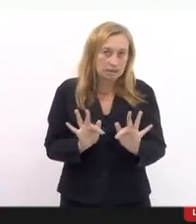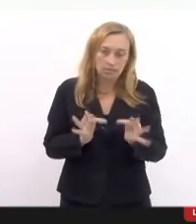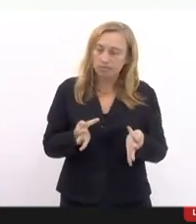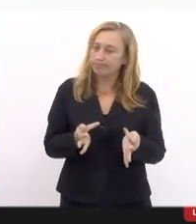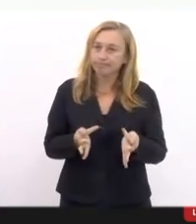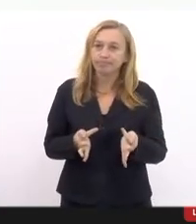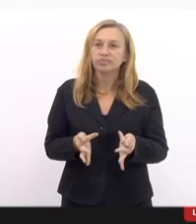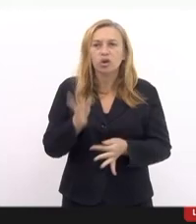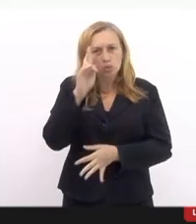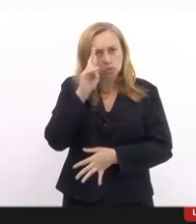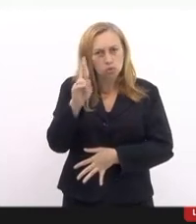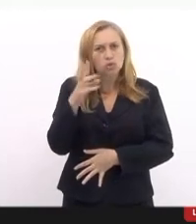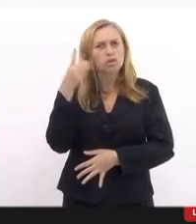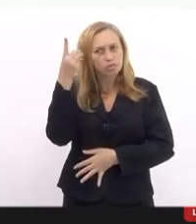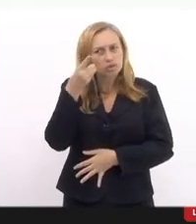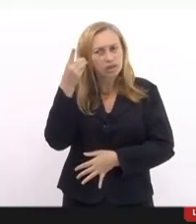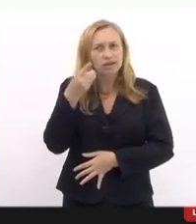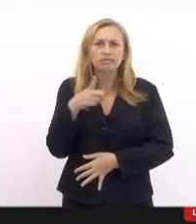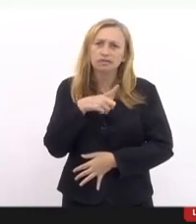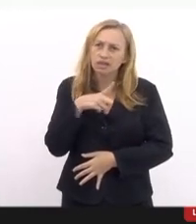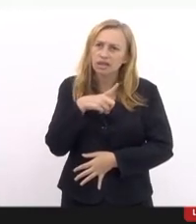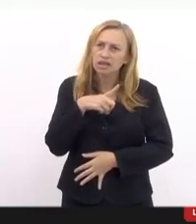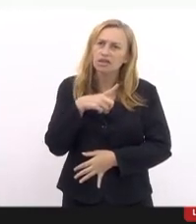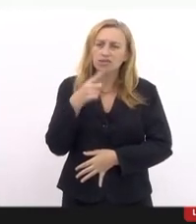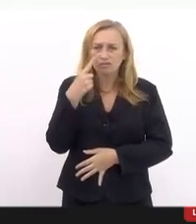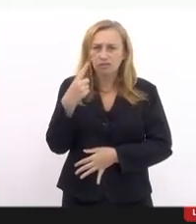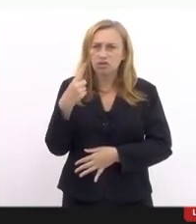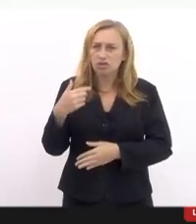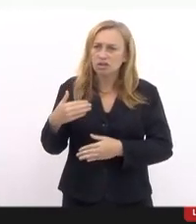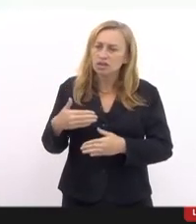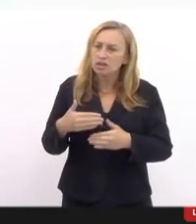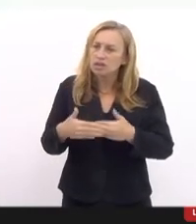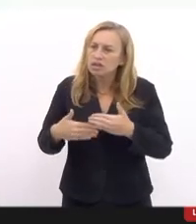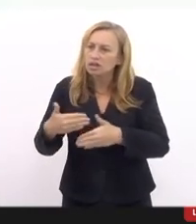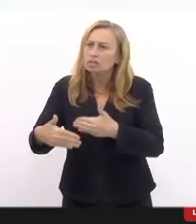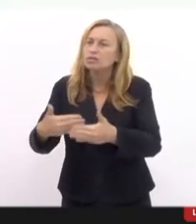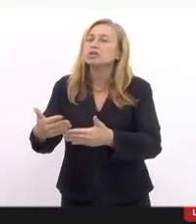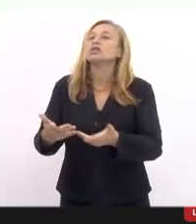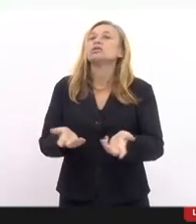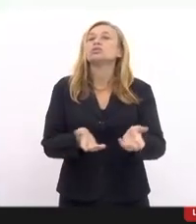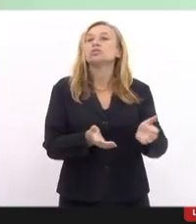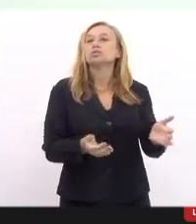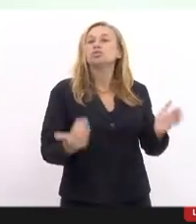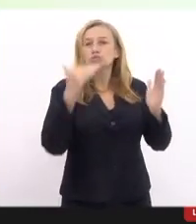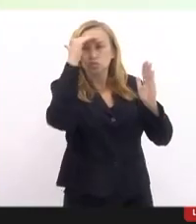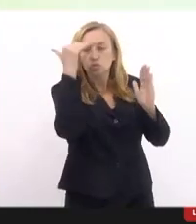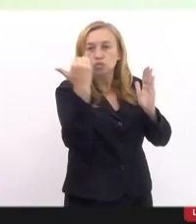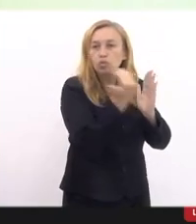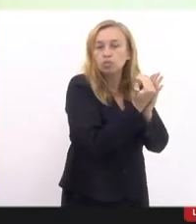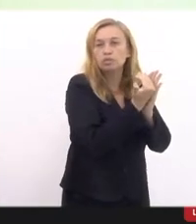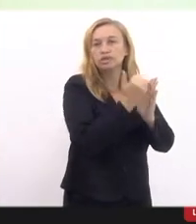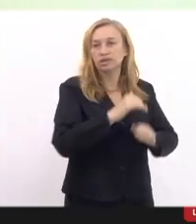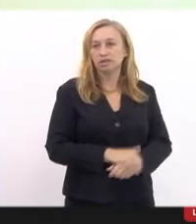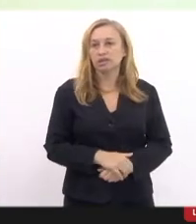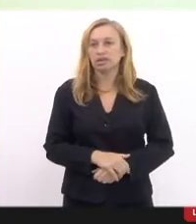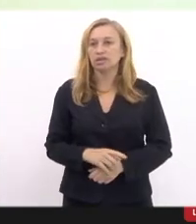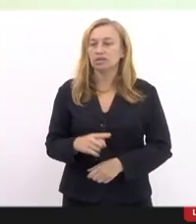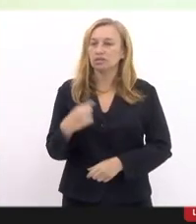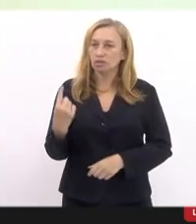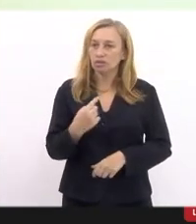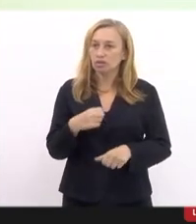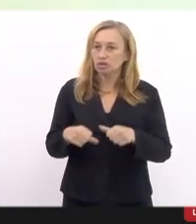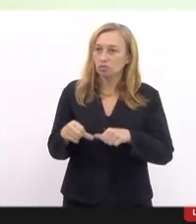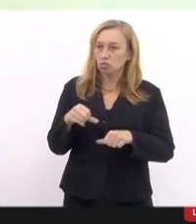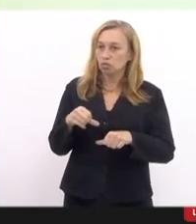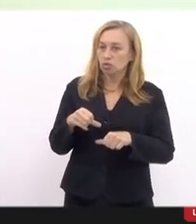E o senhor, deputado, tem trilhado esse caminho do cumpra-se. E a gente está aqui na contramão. A gente está na contramão.